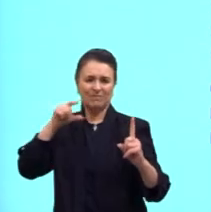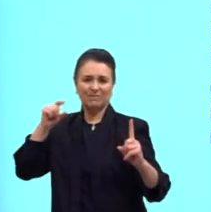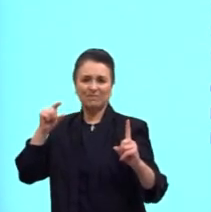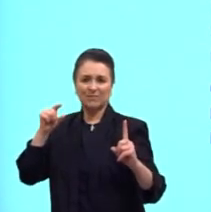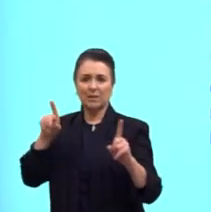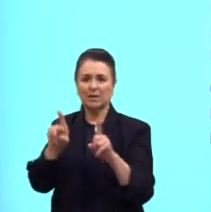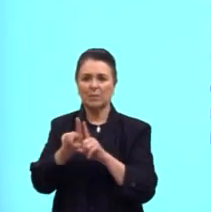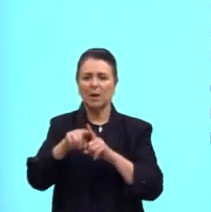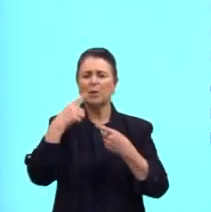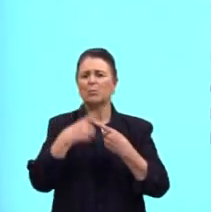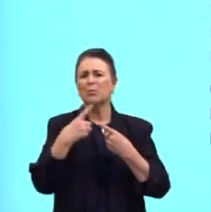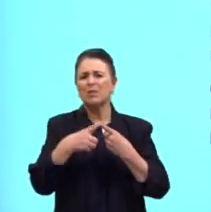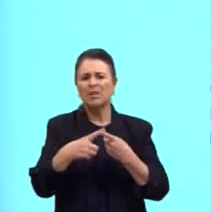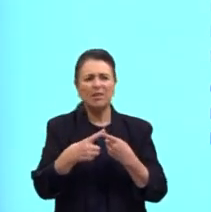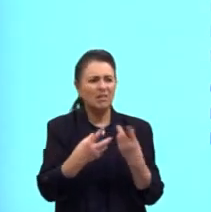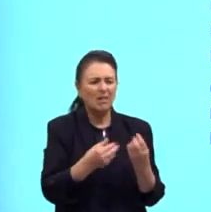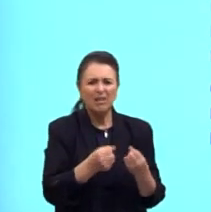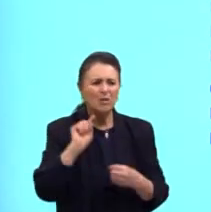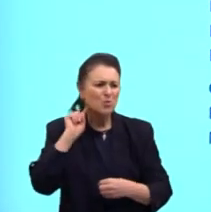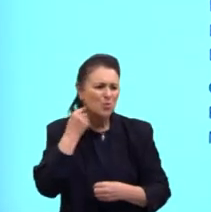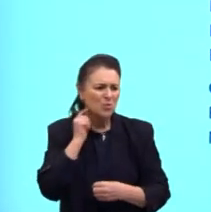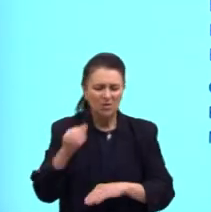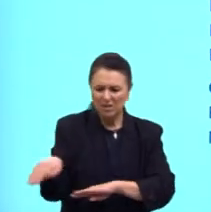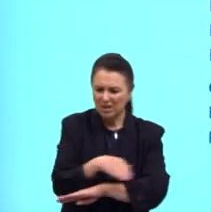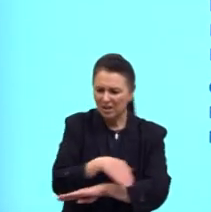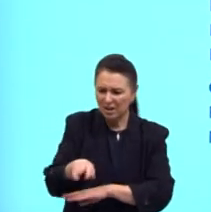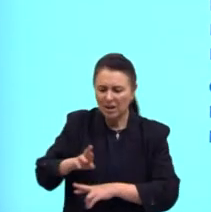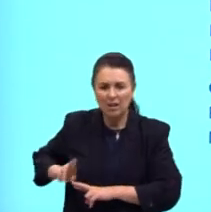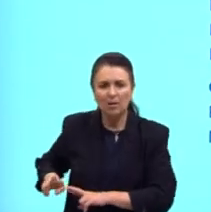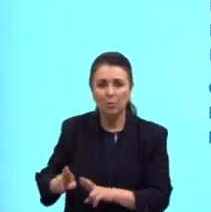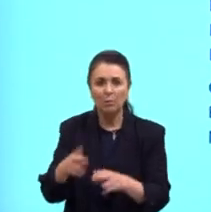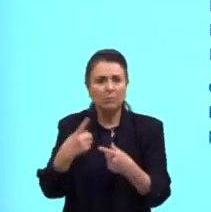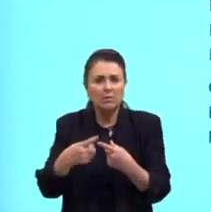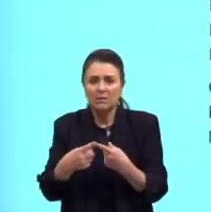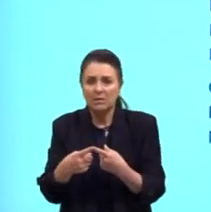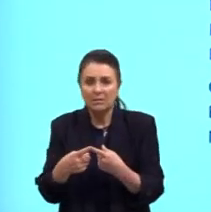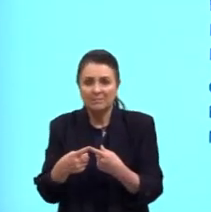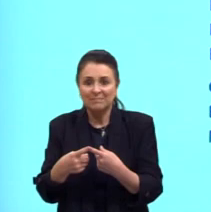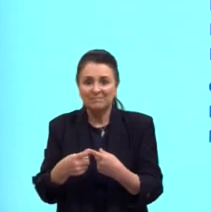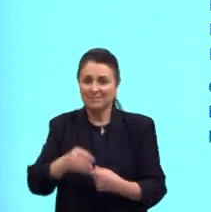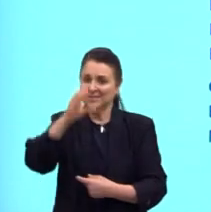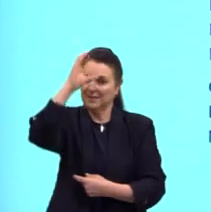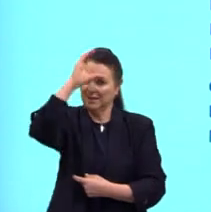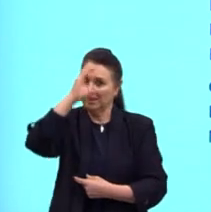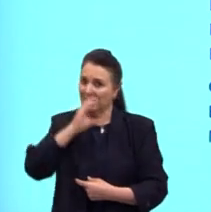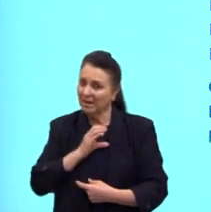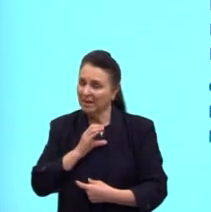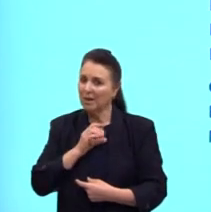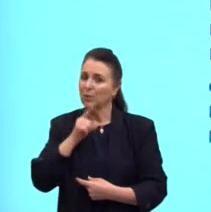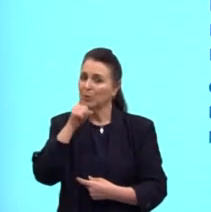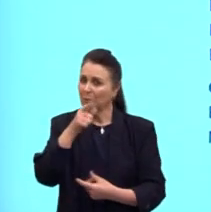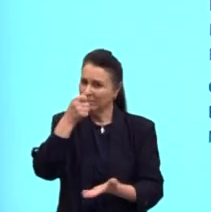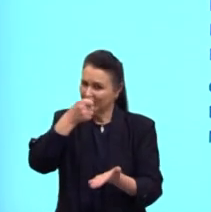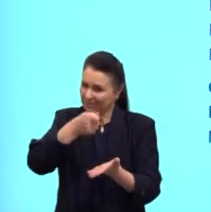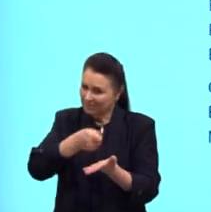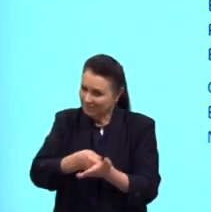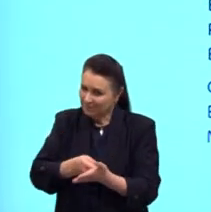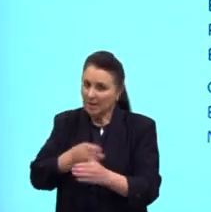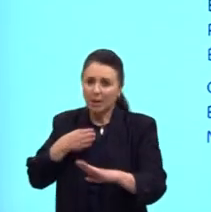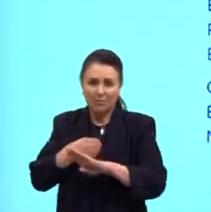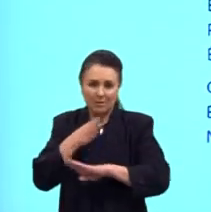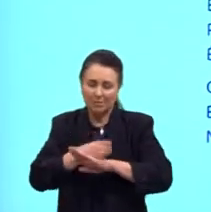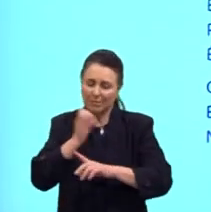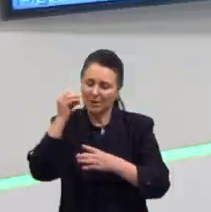Para que tanta sujeira nas ruas e nos rios, o cidadão, exercício da cidadania participar da